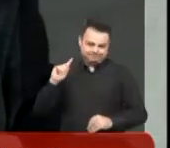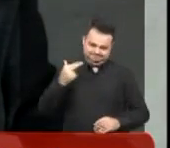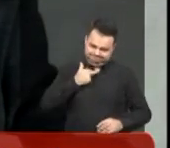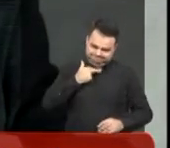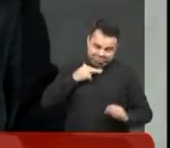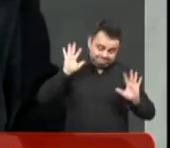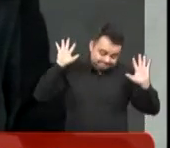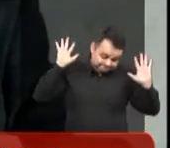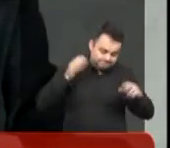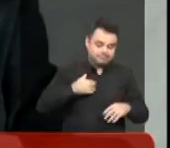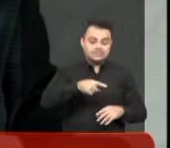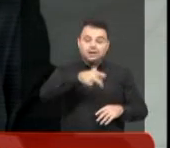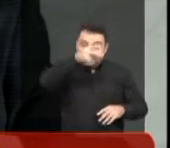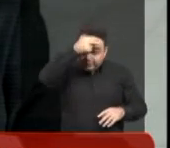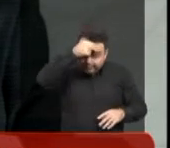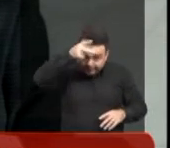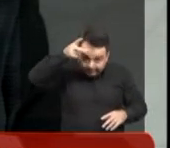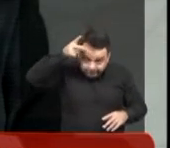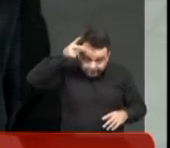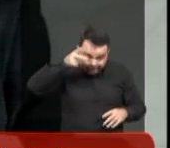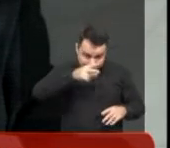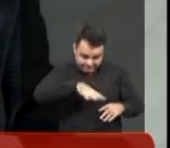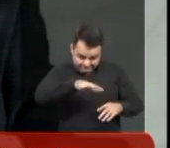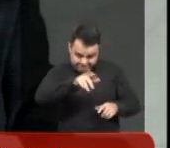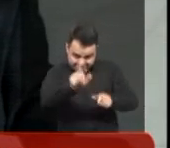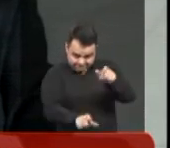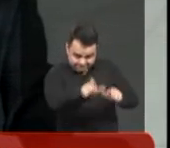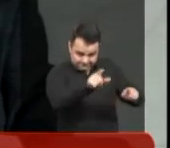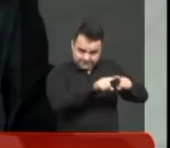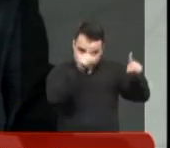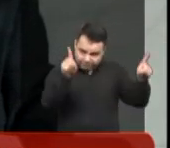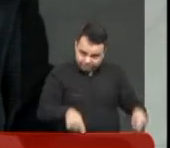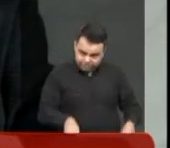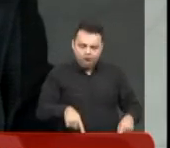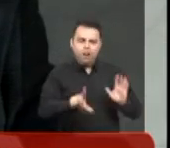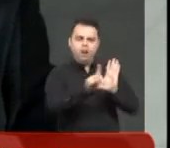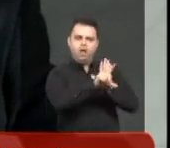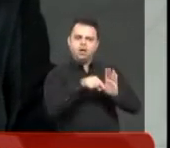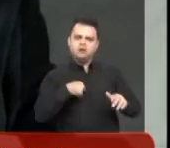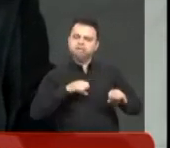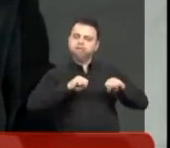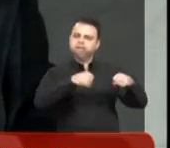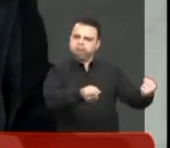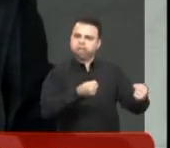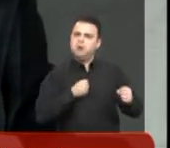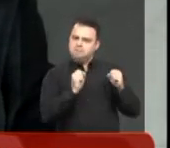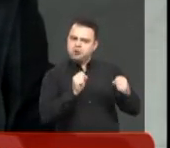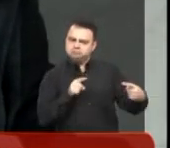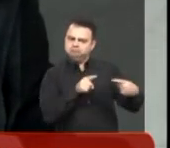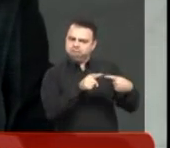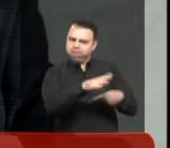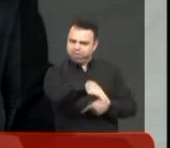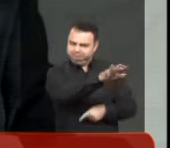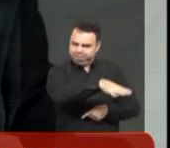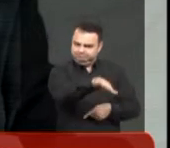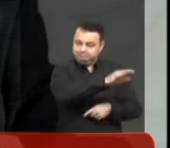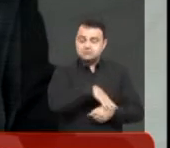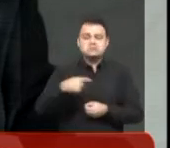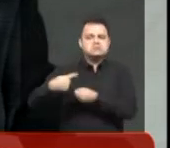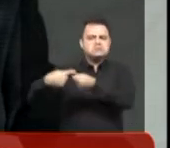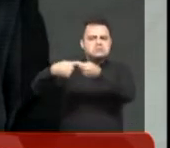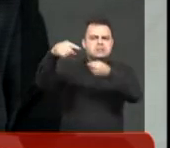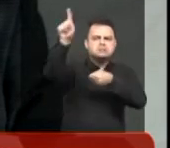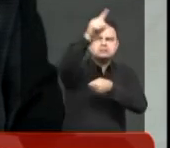relação do município com os servidores, as servidoras, nós podemos. E eu me baseei no que já existe em algumas